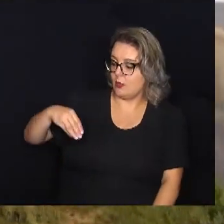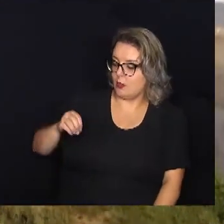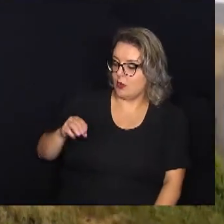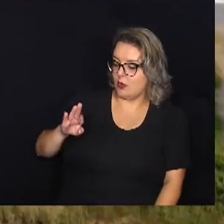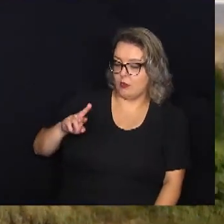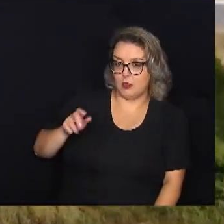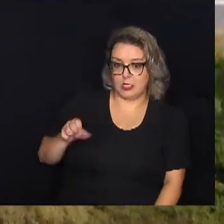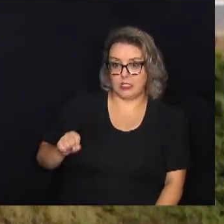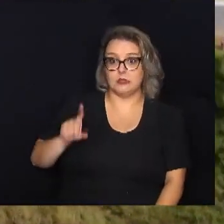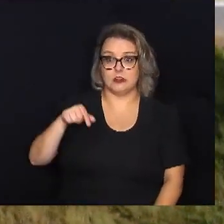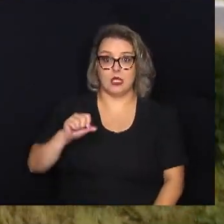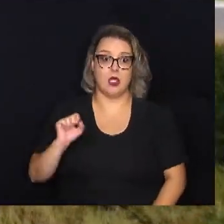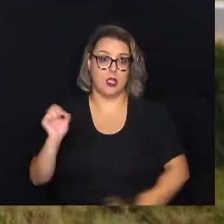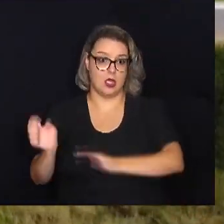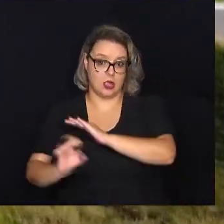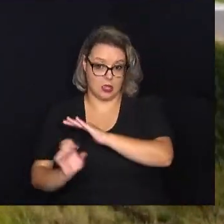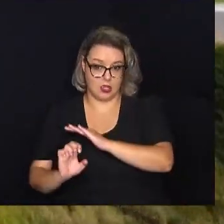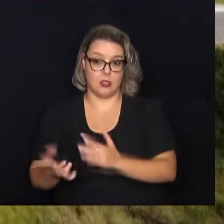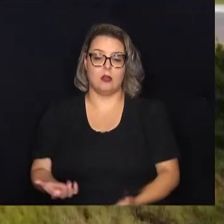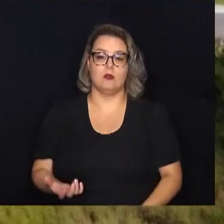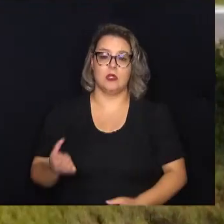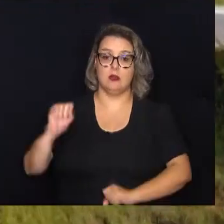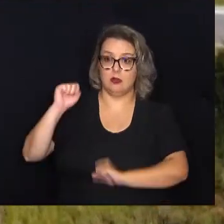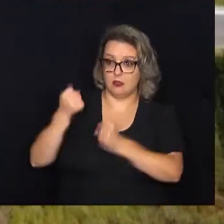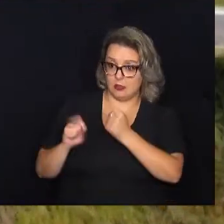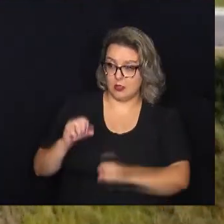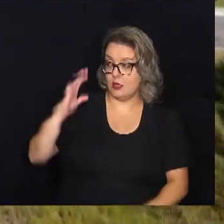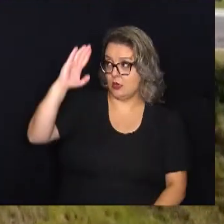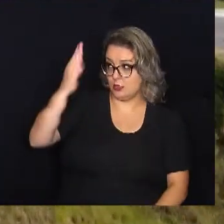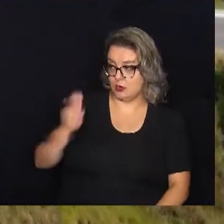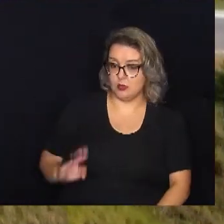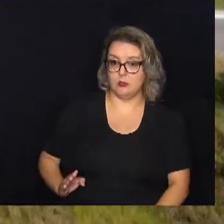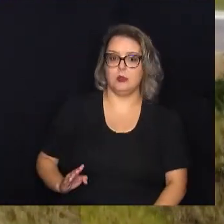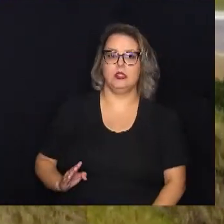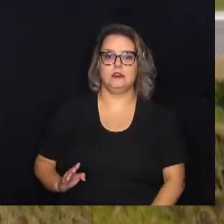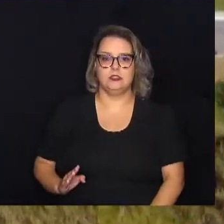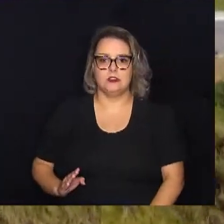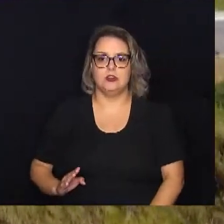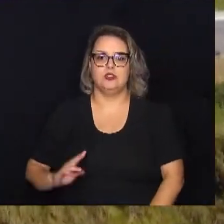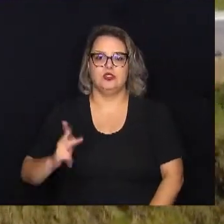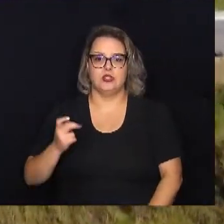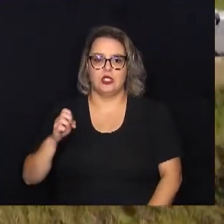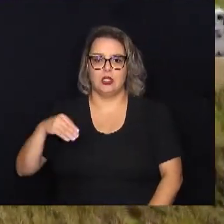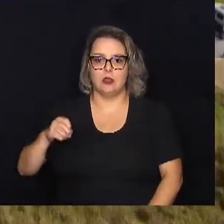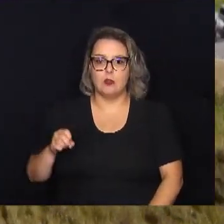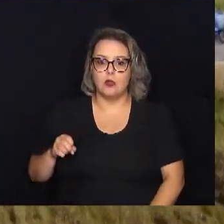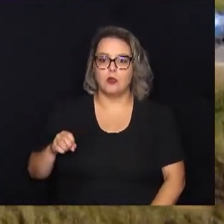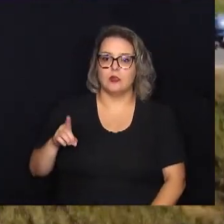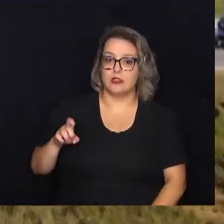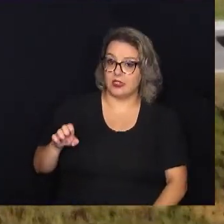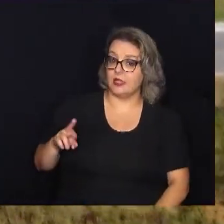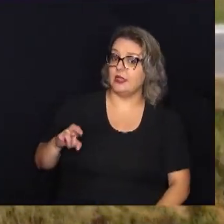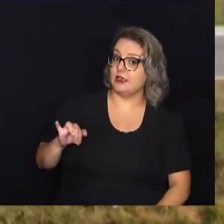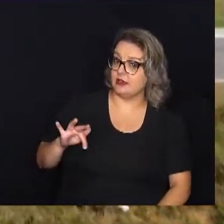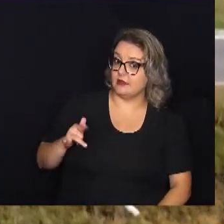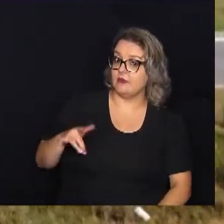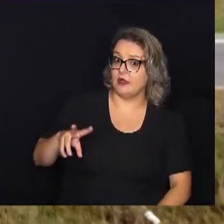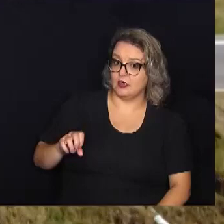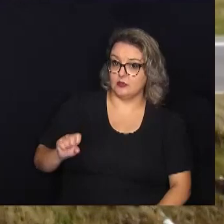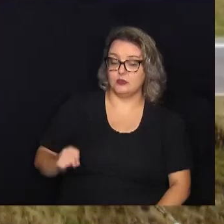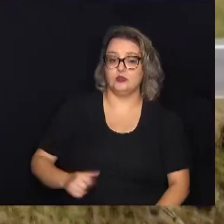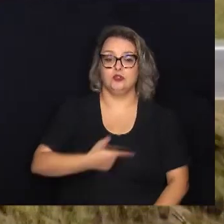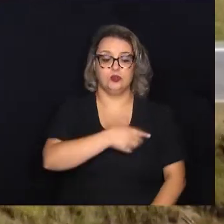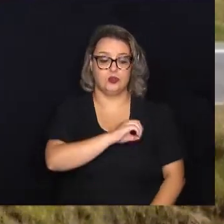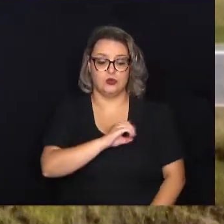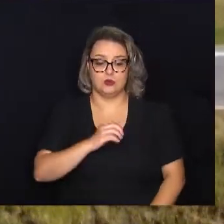a empresa brasileira de hemoderivados e biotecnologia, uma estatal criada em 2004, vinculada ao